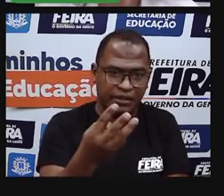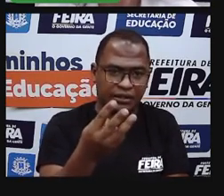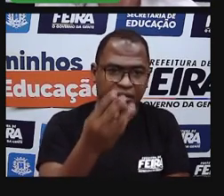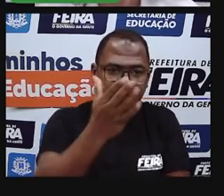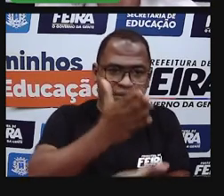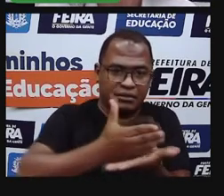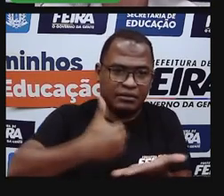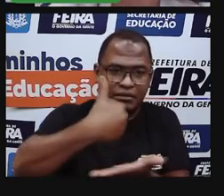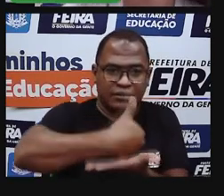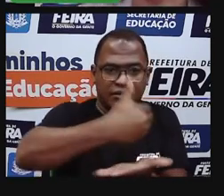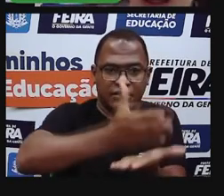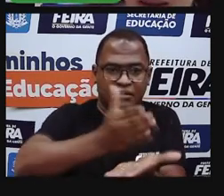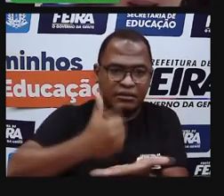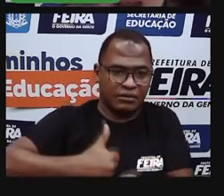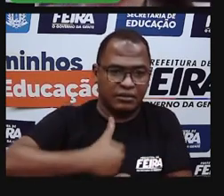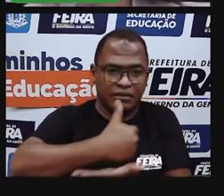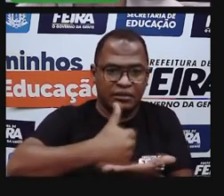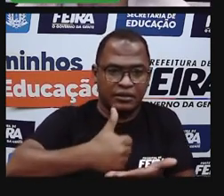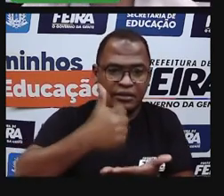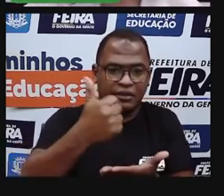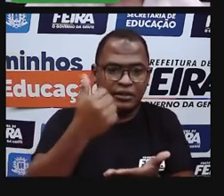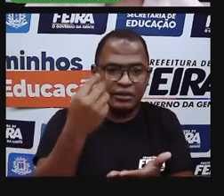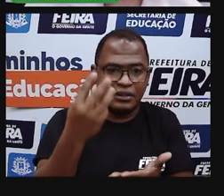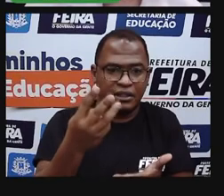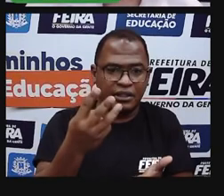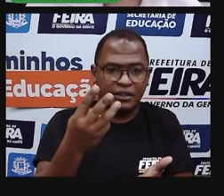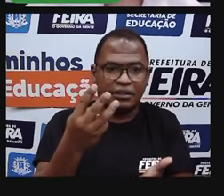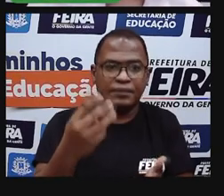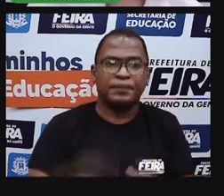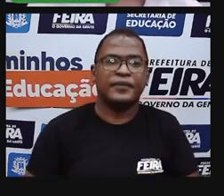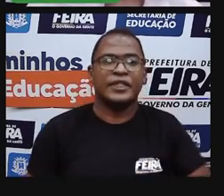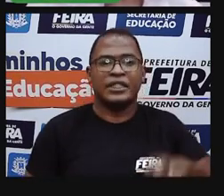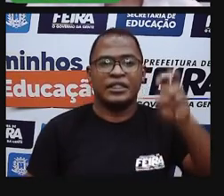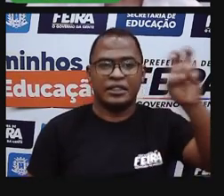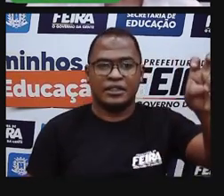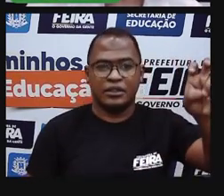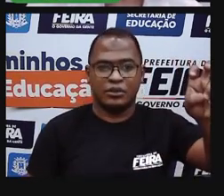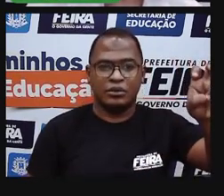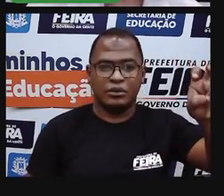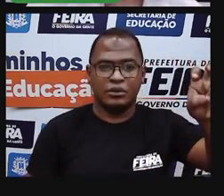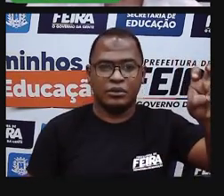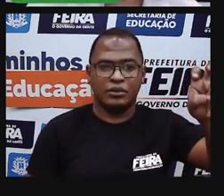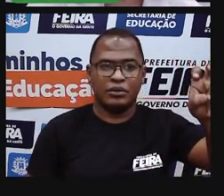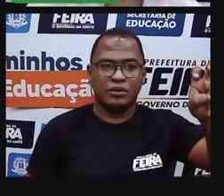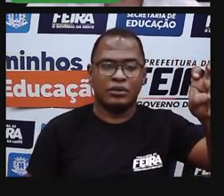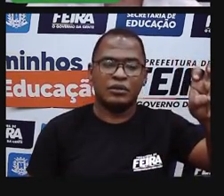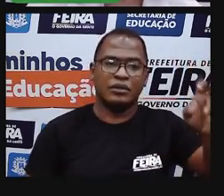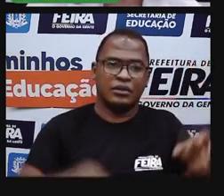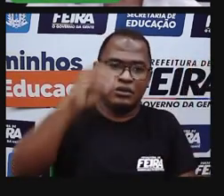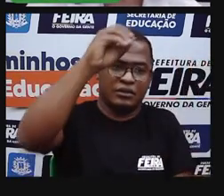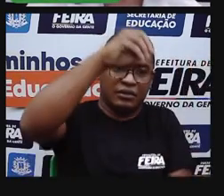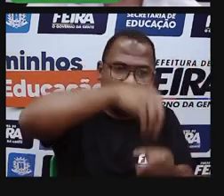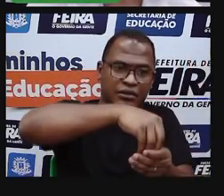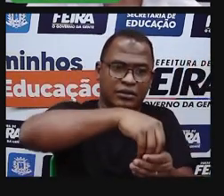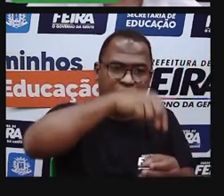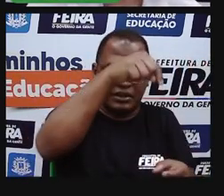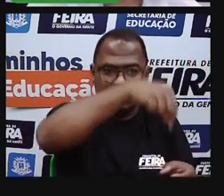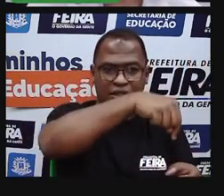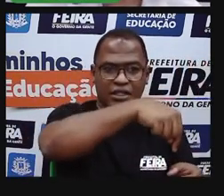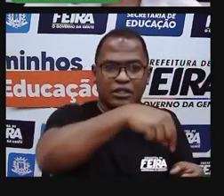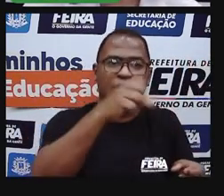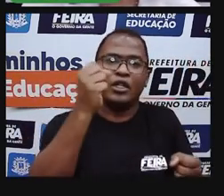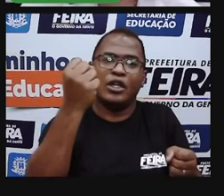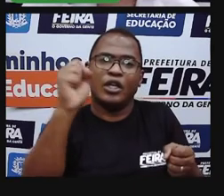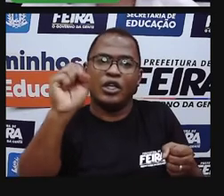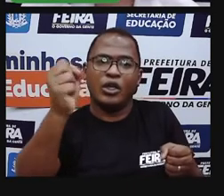Dentre essas 13, 5, estão no Distrito Sede e 8, eu vou